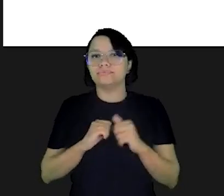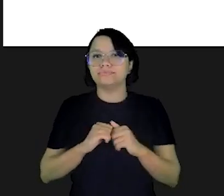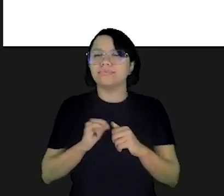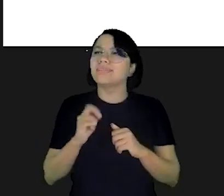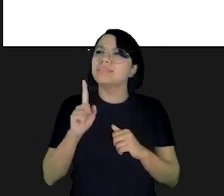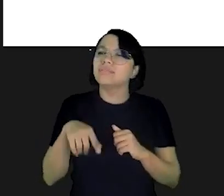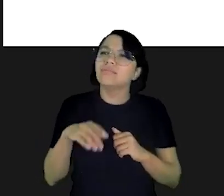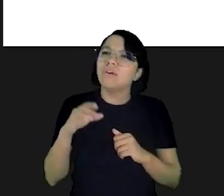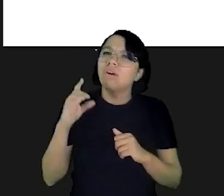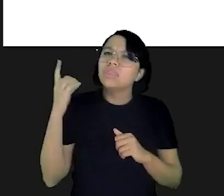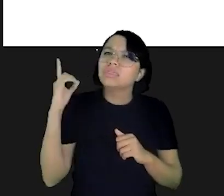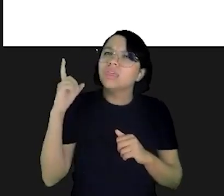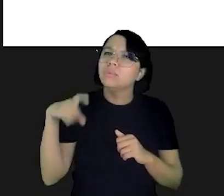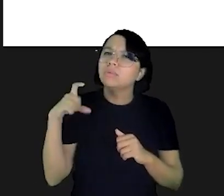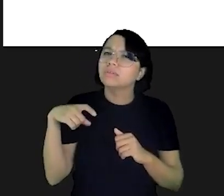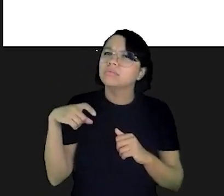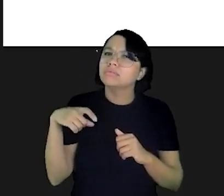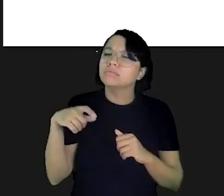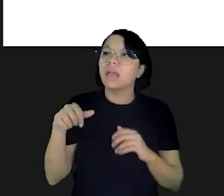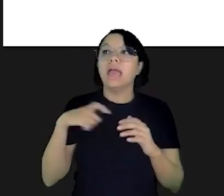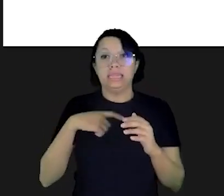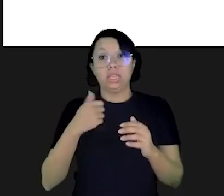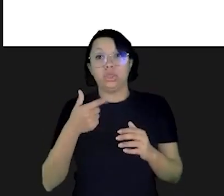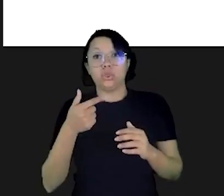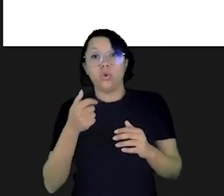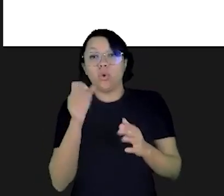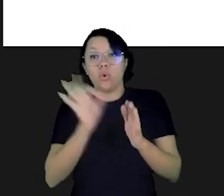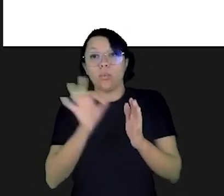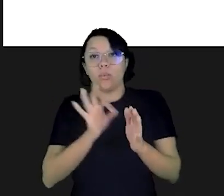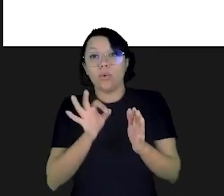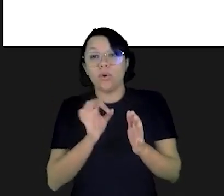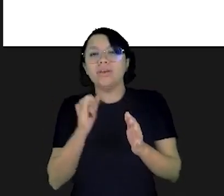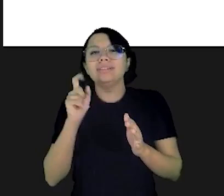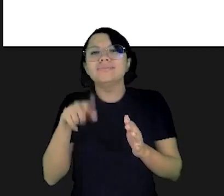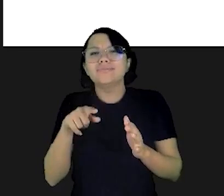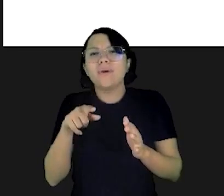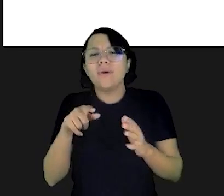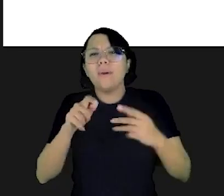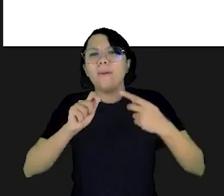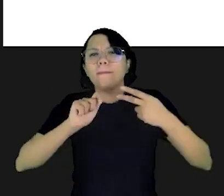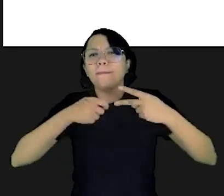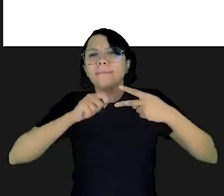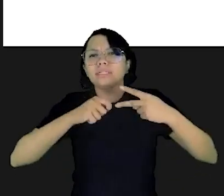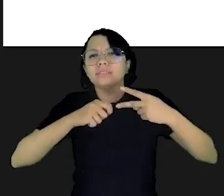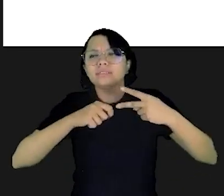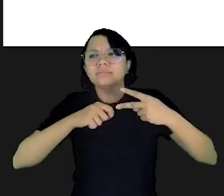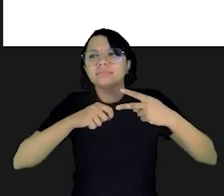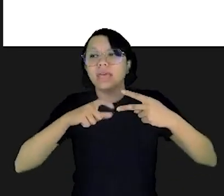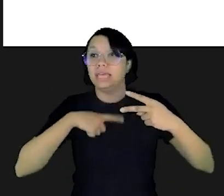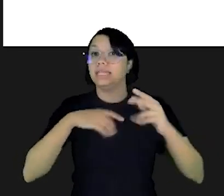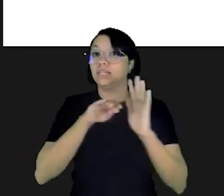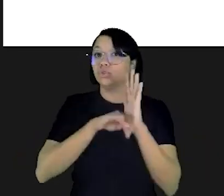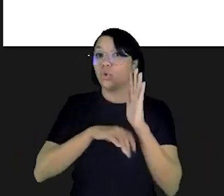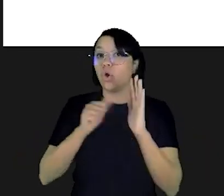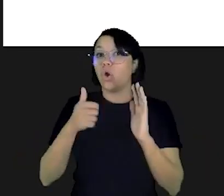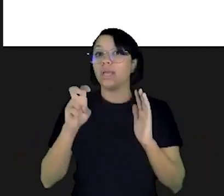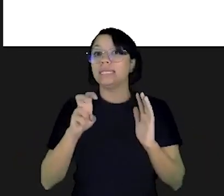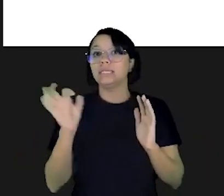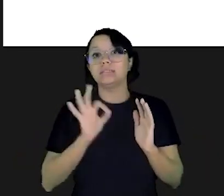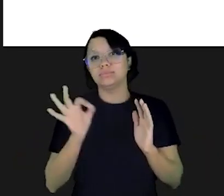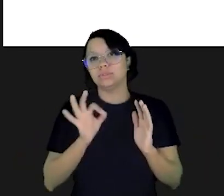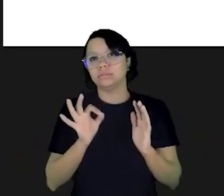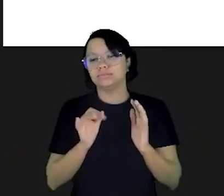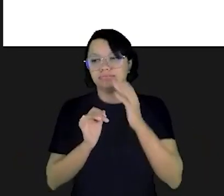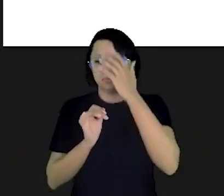tem 10% de desconto e se for no cartão de débito ah bom aí você tem um desconto de 12% e se for no pix